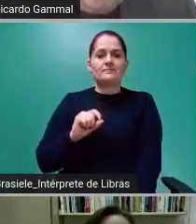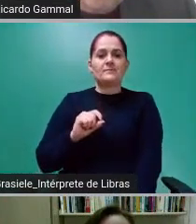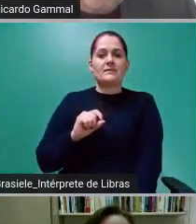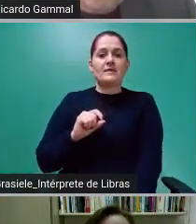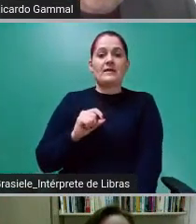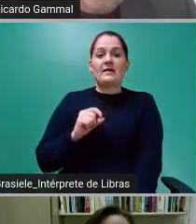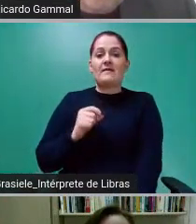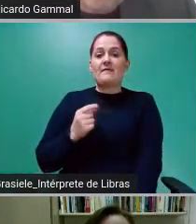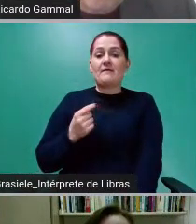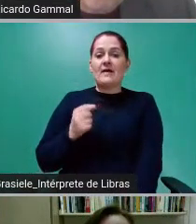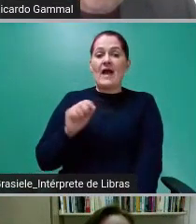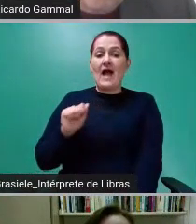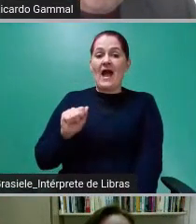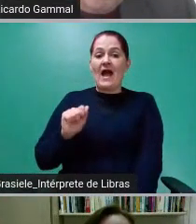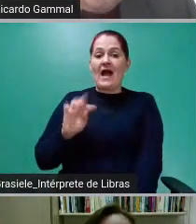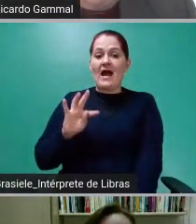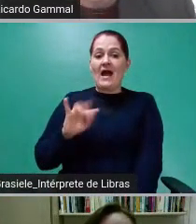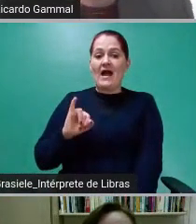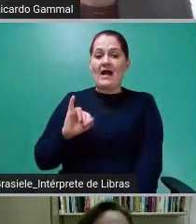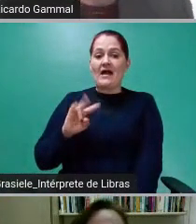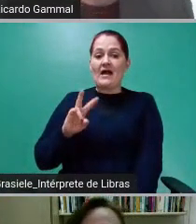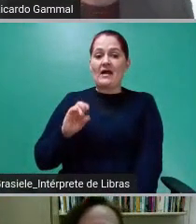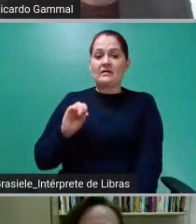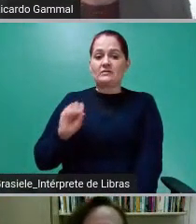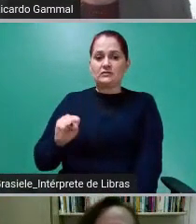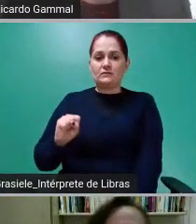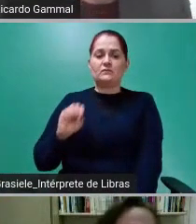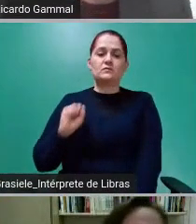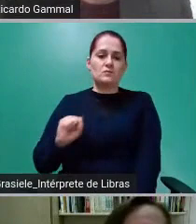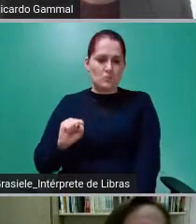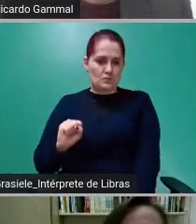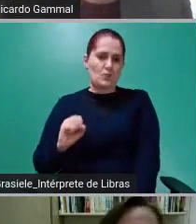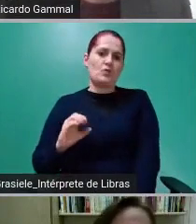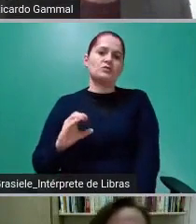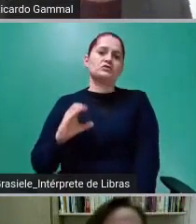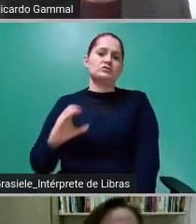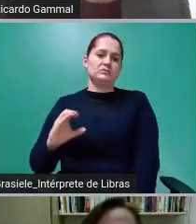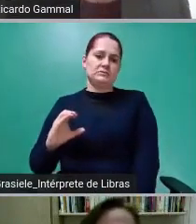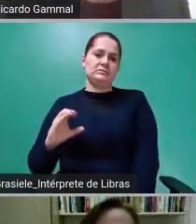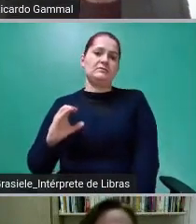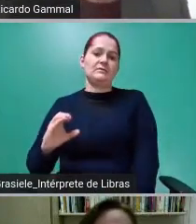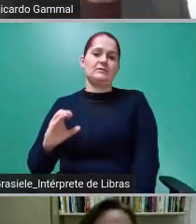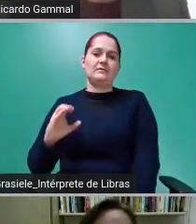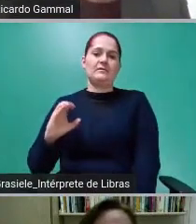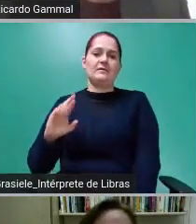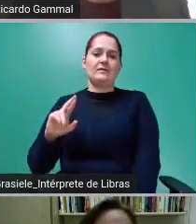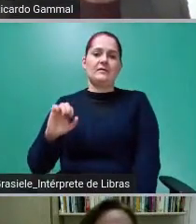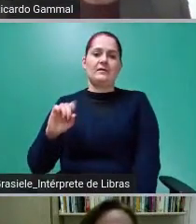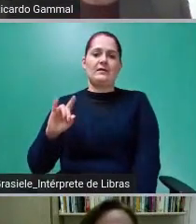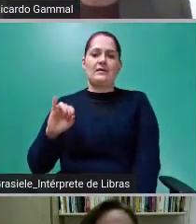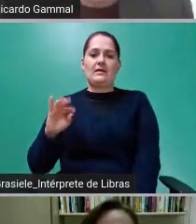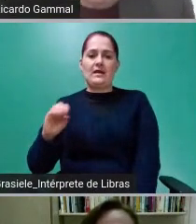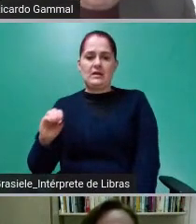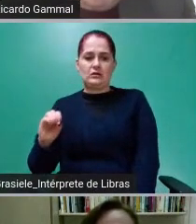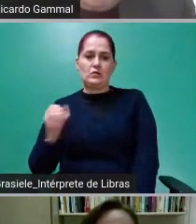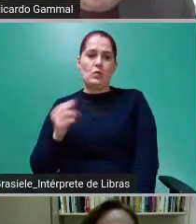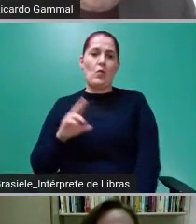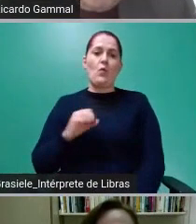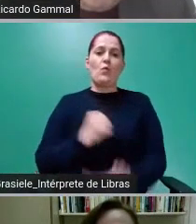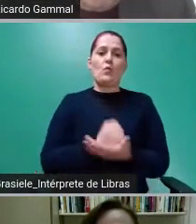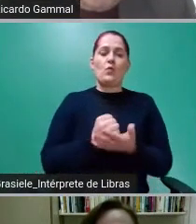Esses ativos podem ser créditos a receber, podem ser contratos de